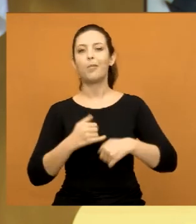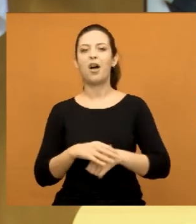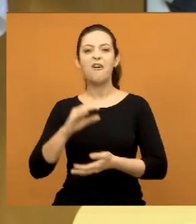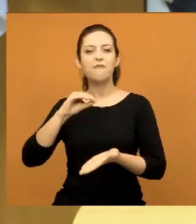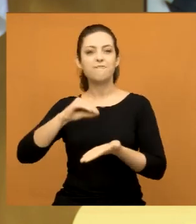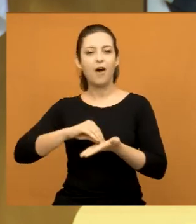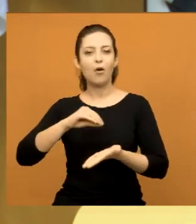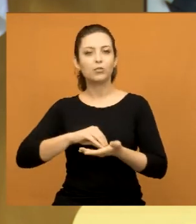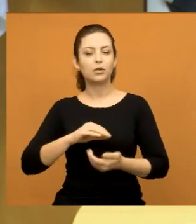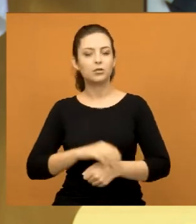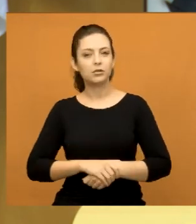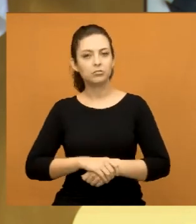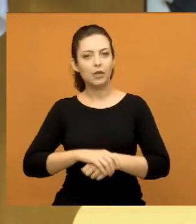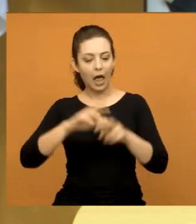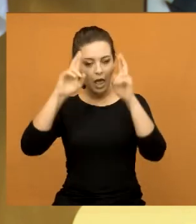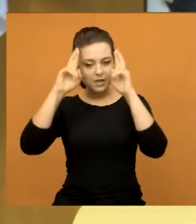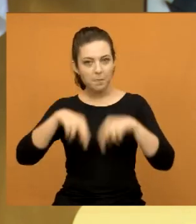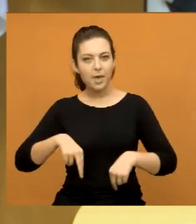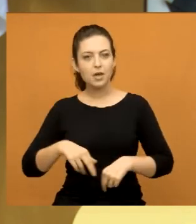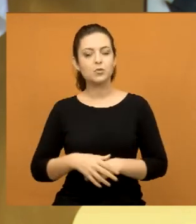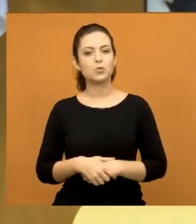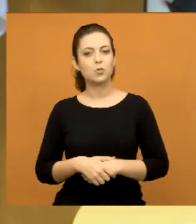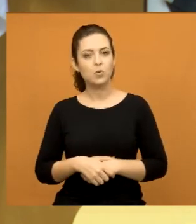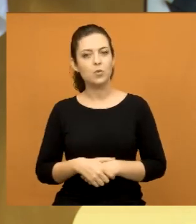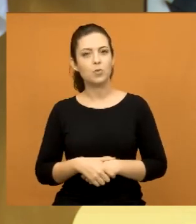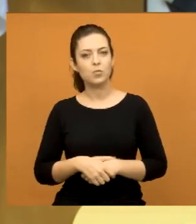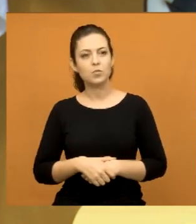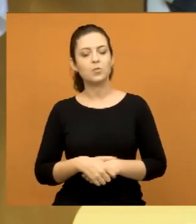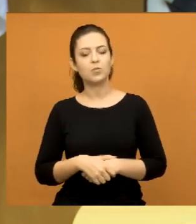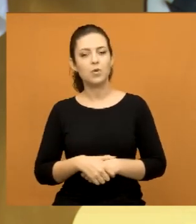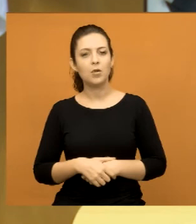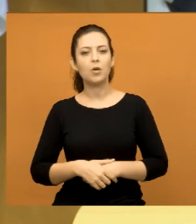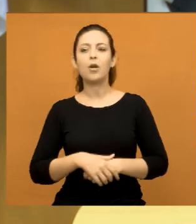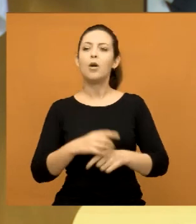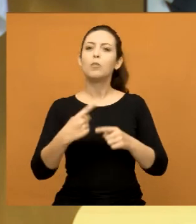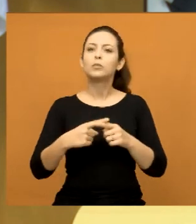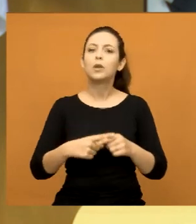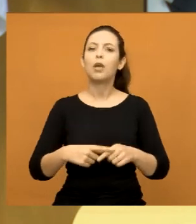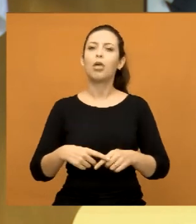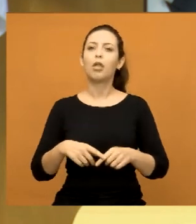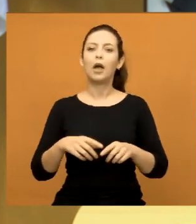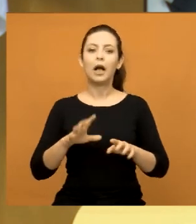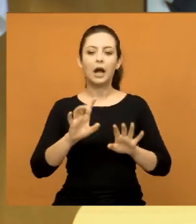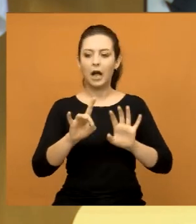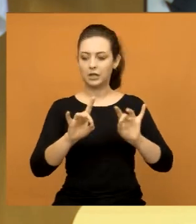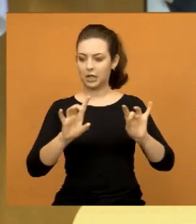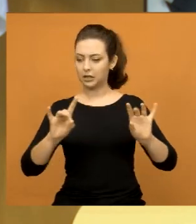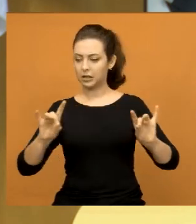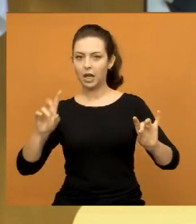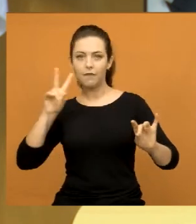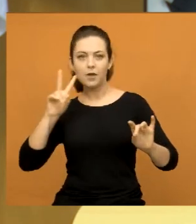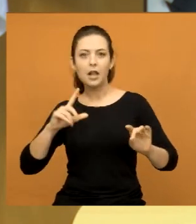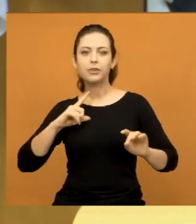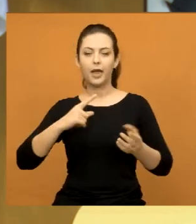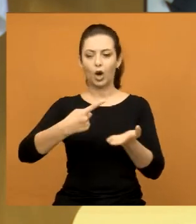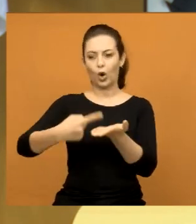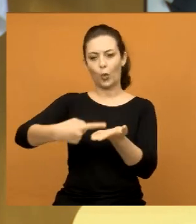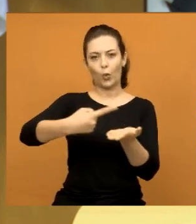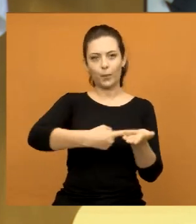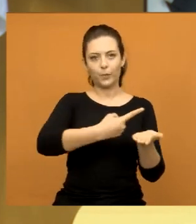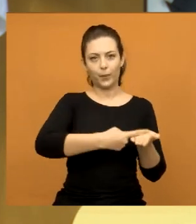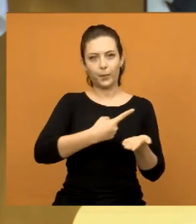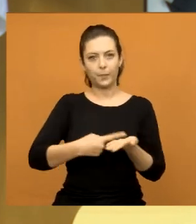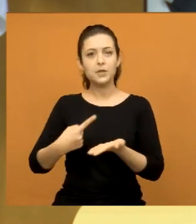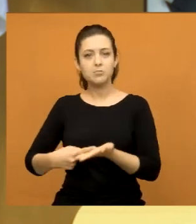é uma falta de respeito muito grande também com a população da cidade de Jacareí, porque cada vereador, ele tem os seus compromissos